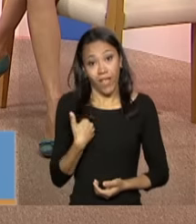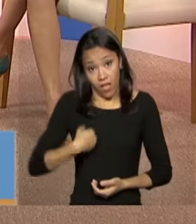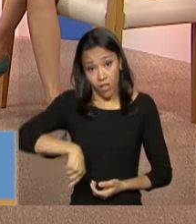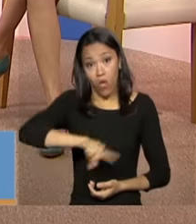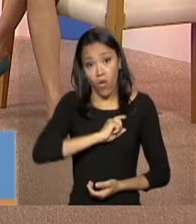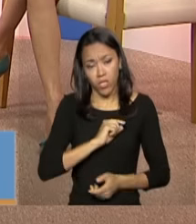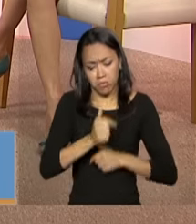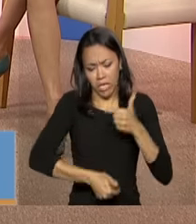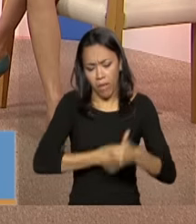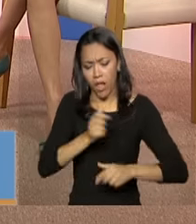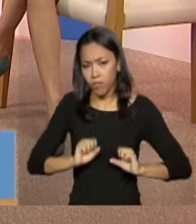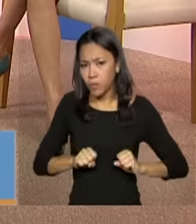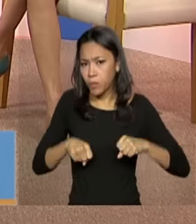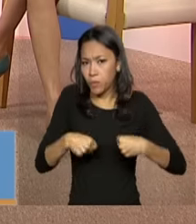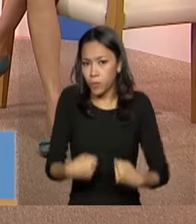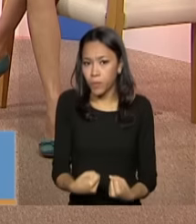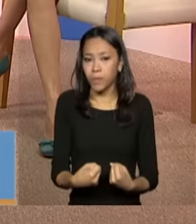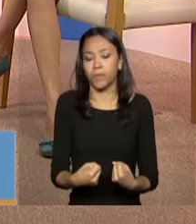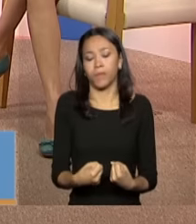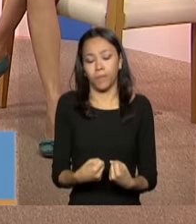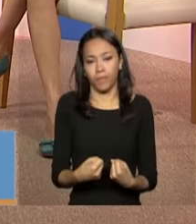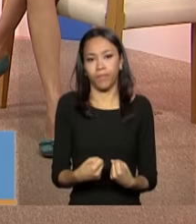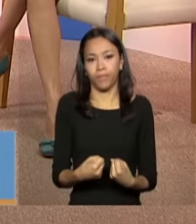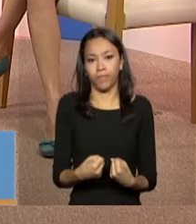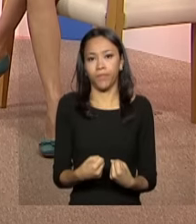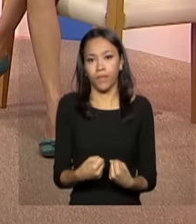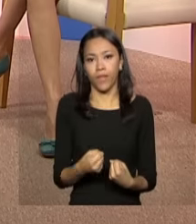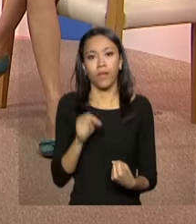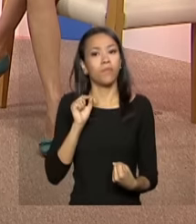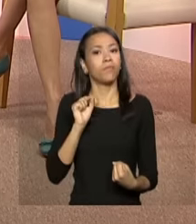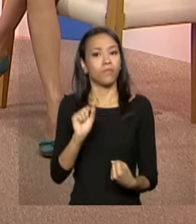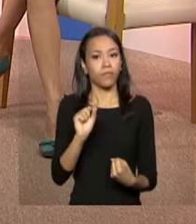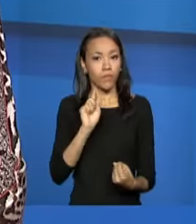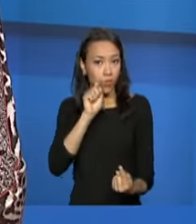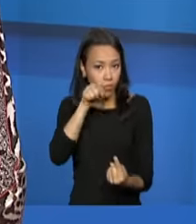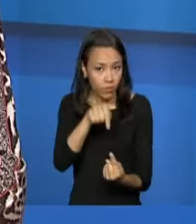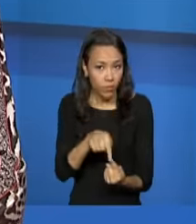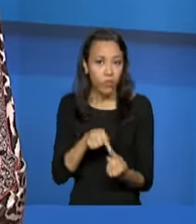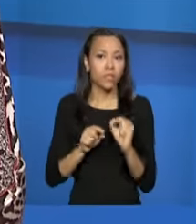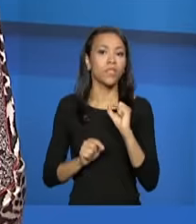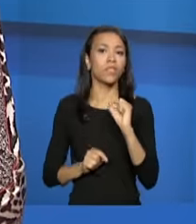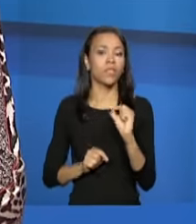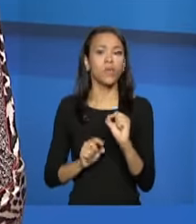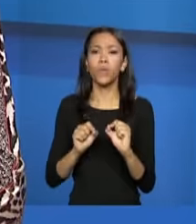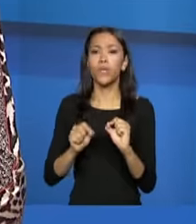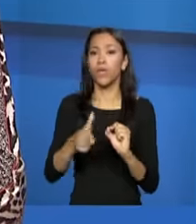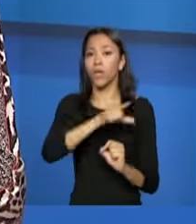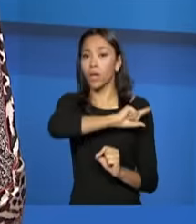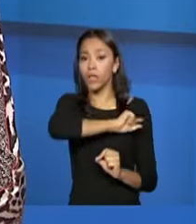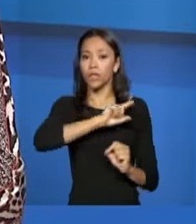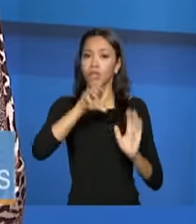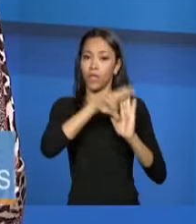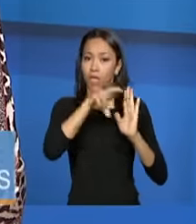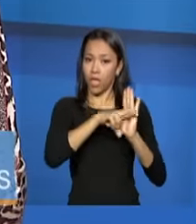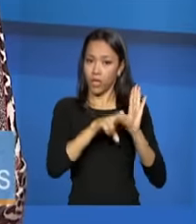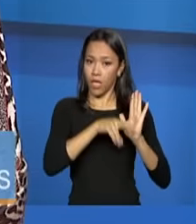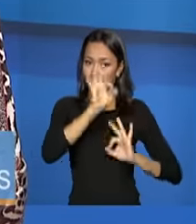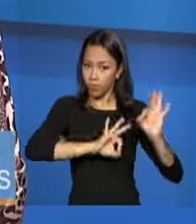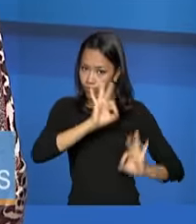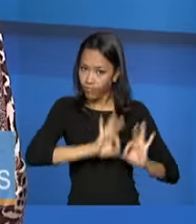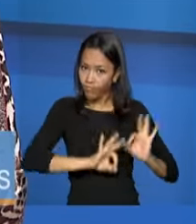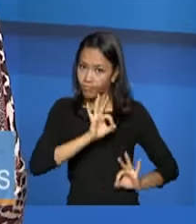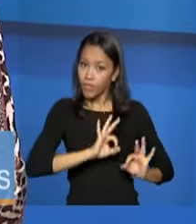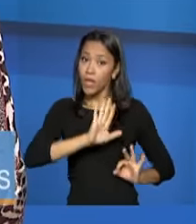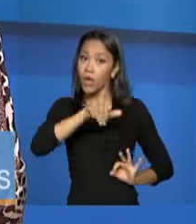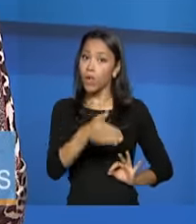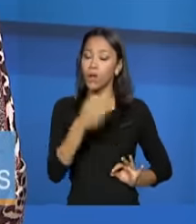emplacar, vou usar uma expressão, né? Para emplacar o que foi definido na tipificação nacional. Quando